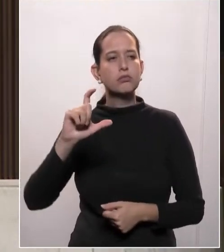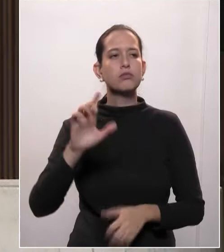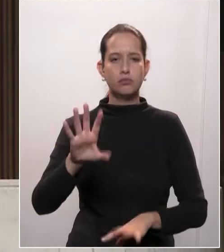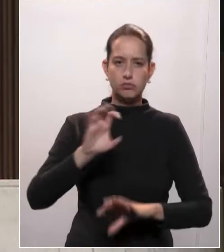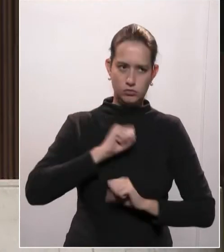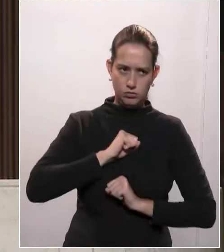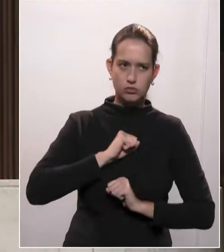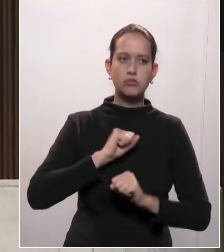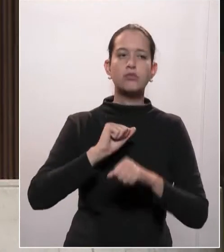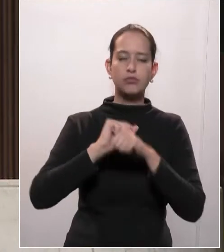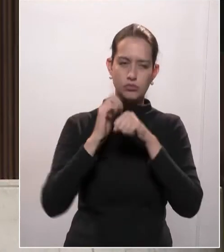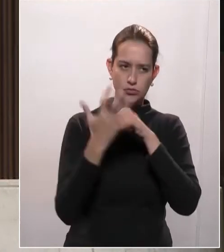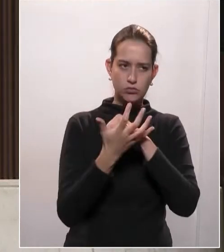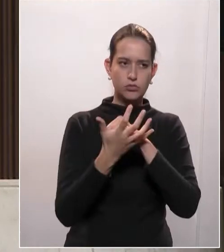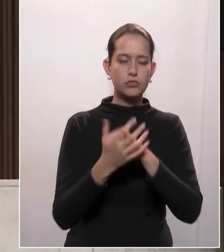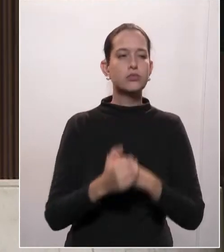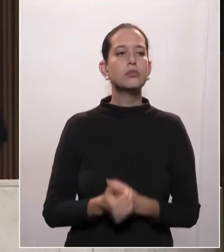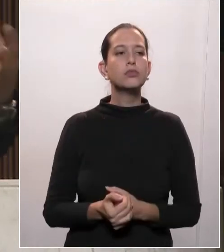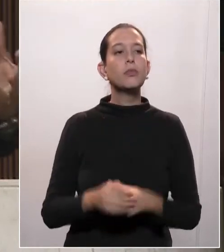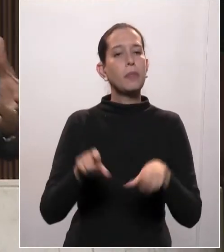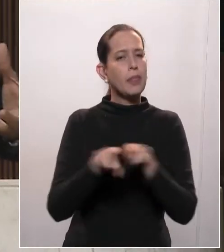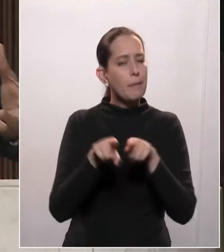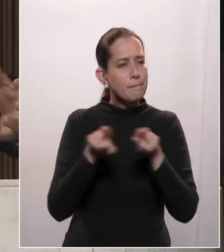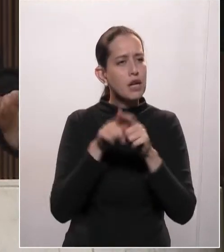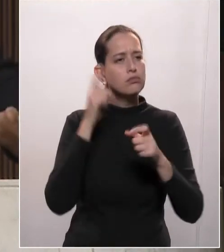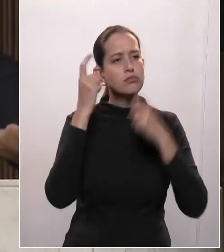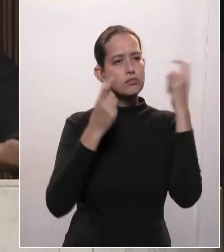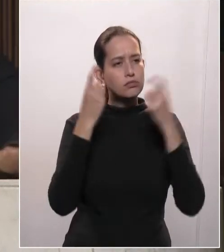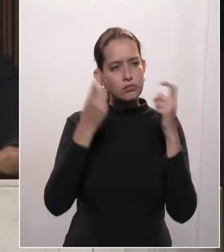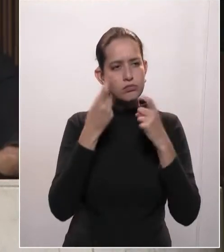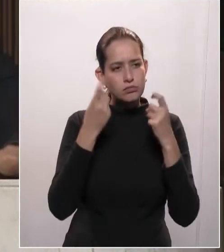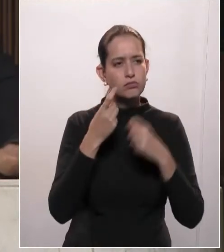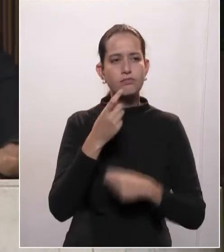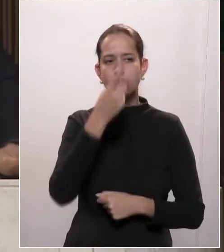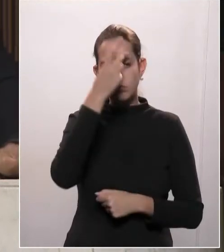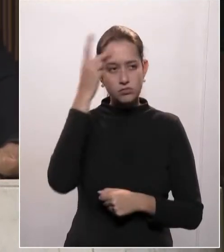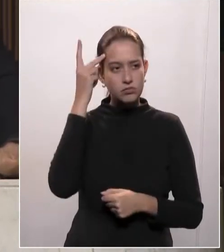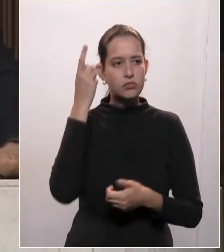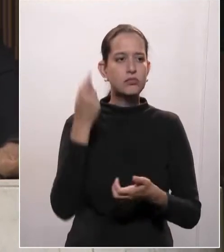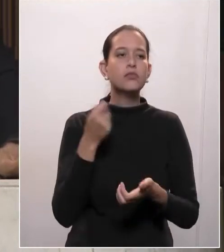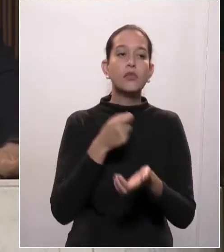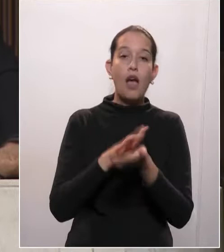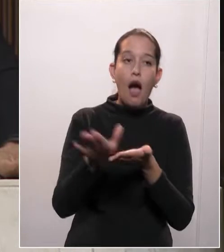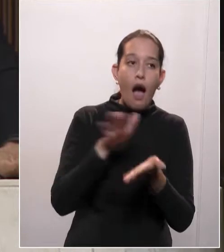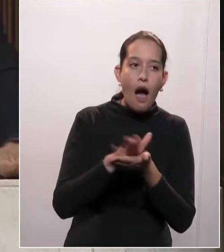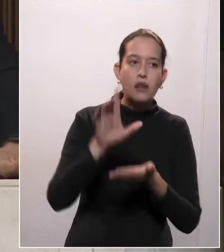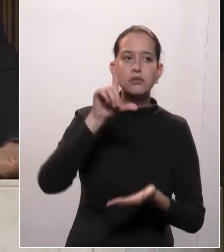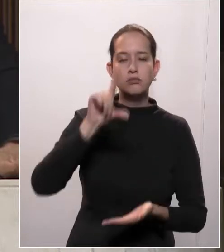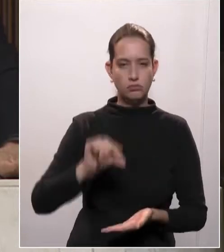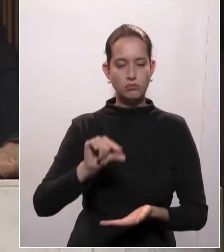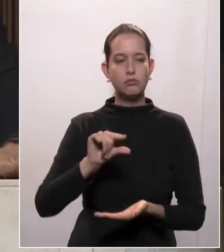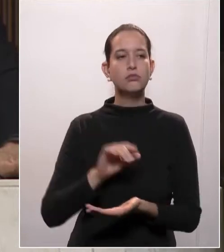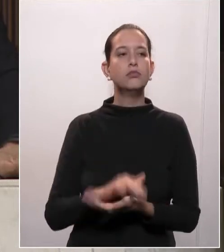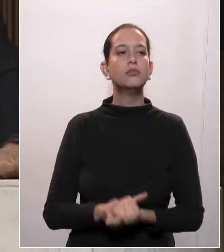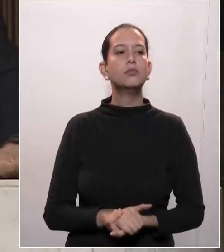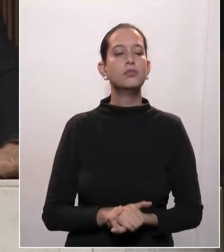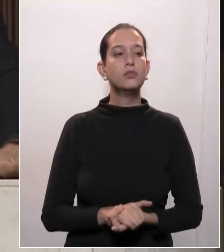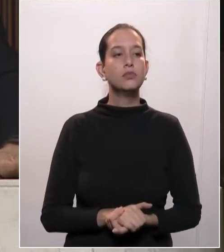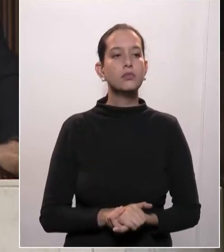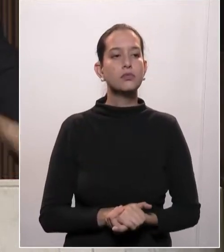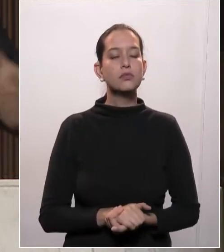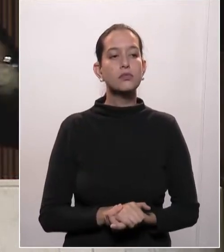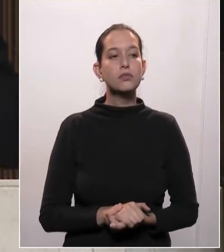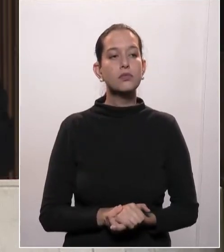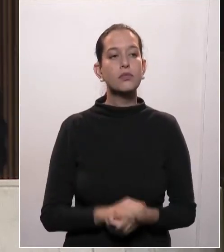coronavírus, evidentemente, preocupa, porque desaquece a economia. Mas também a queda do